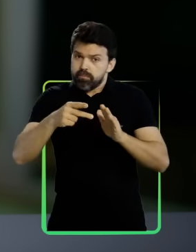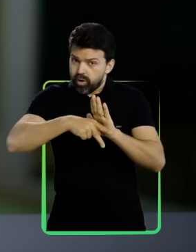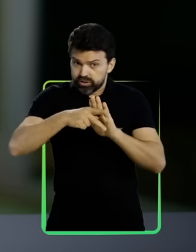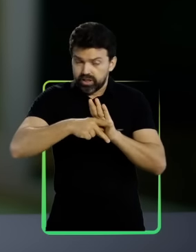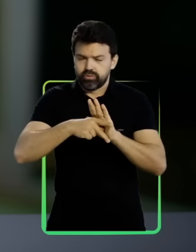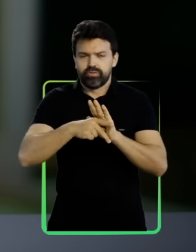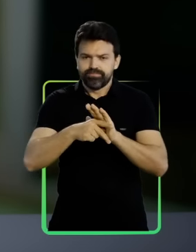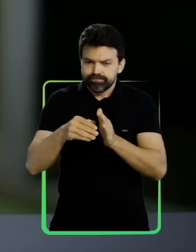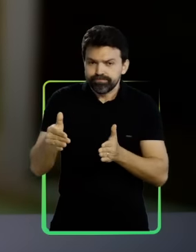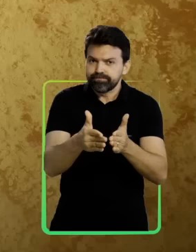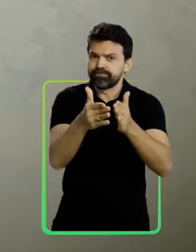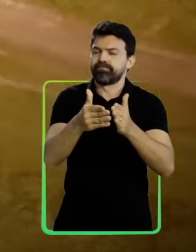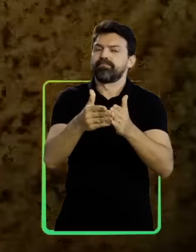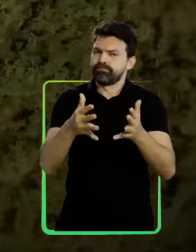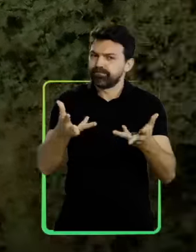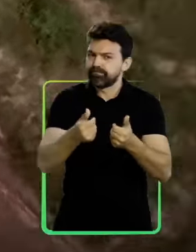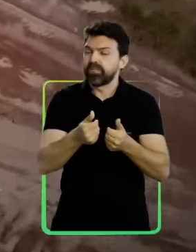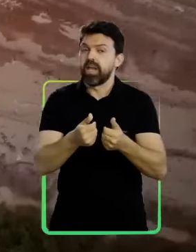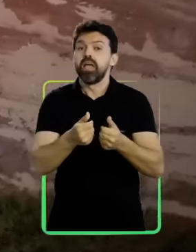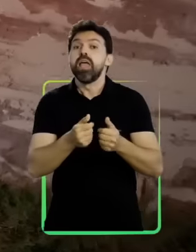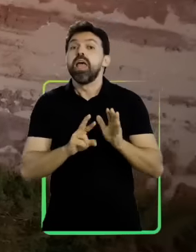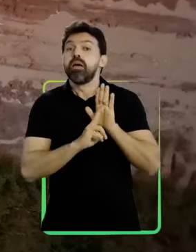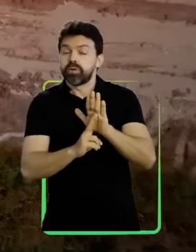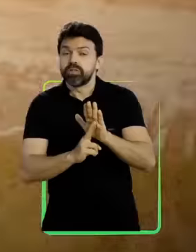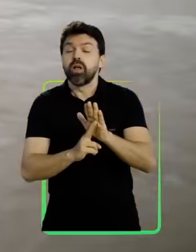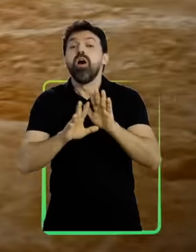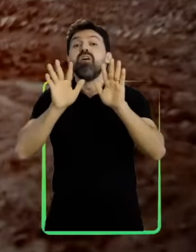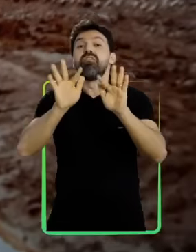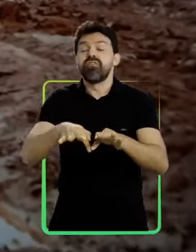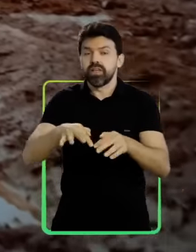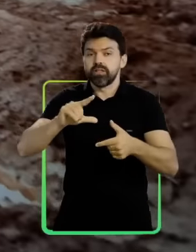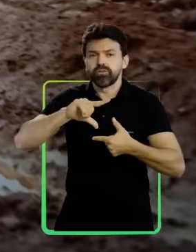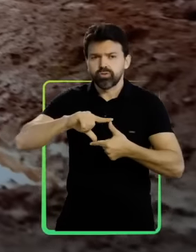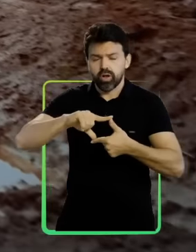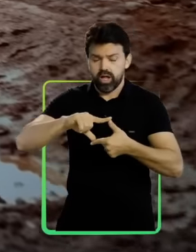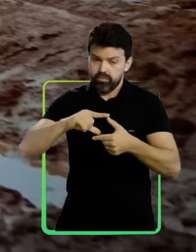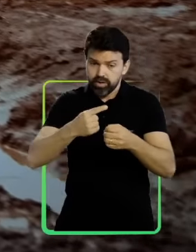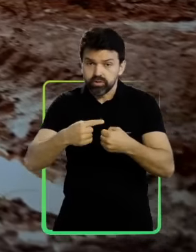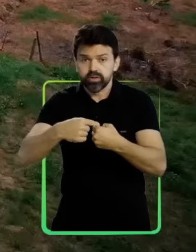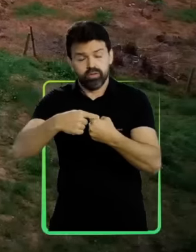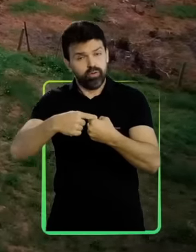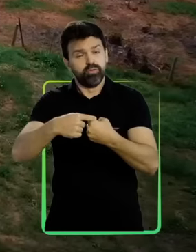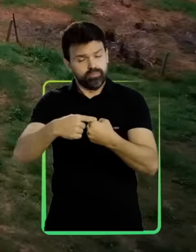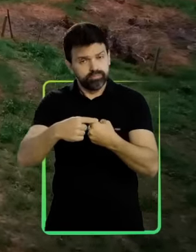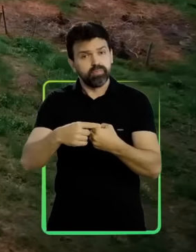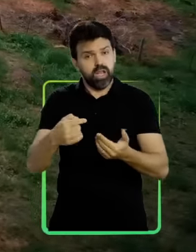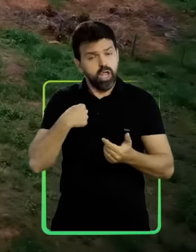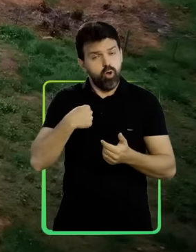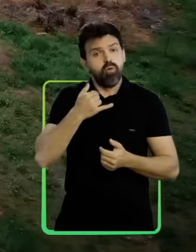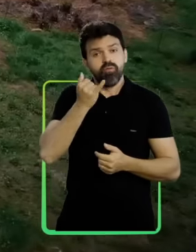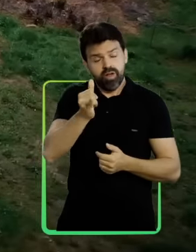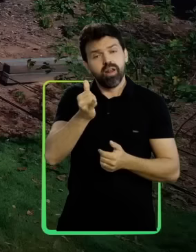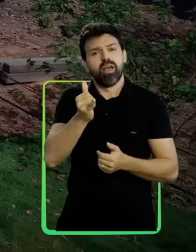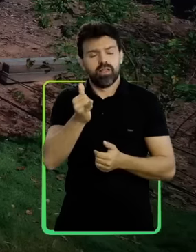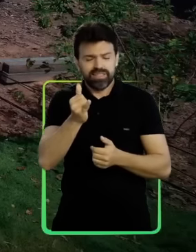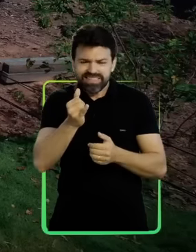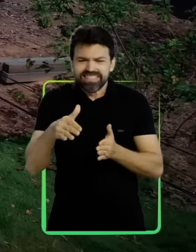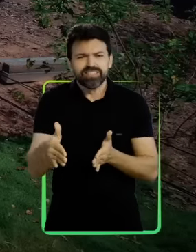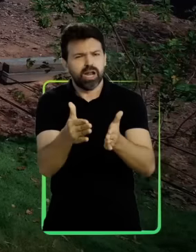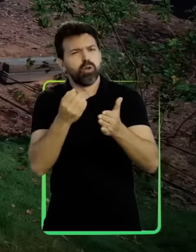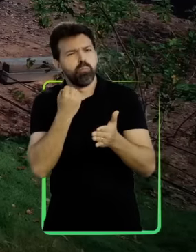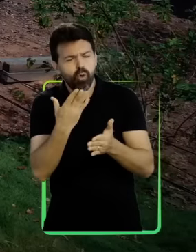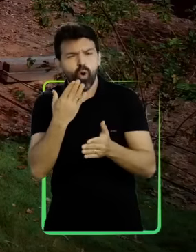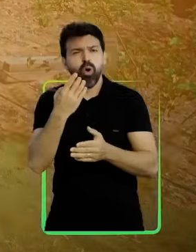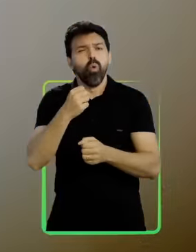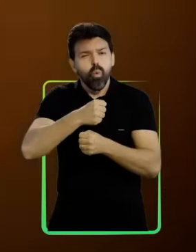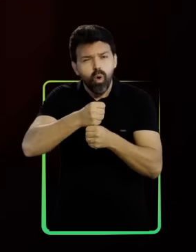Estradas de Verdade representa o fim do isolamento do interior. Eu estou falando de estrada boa